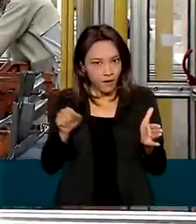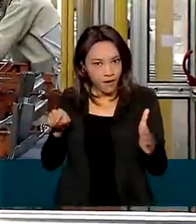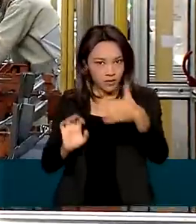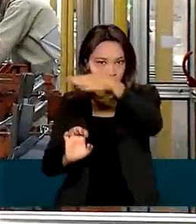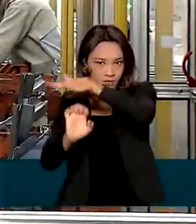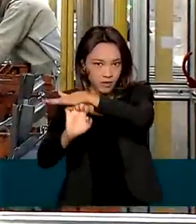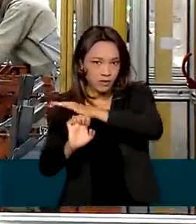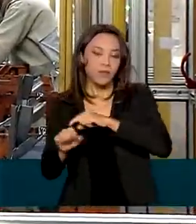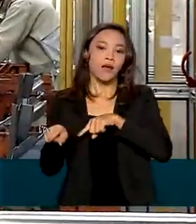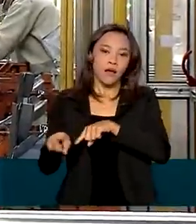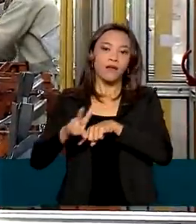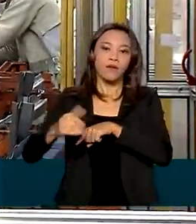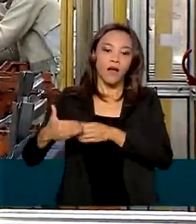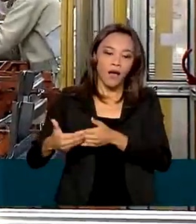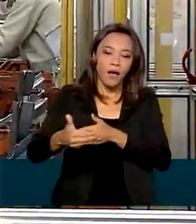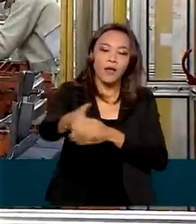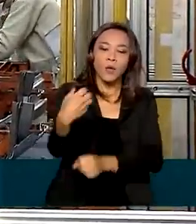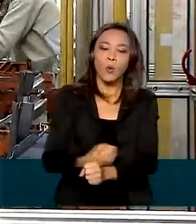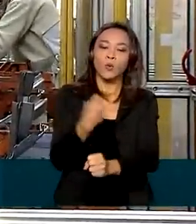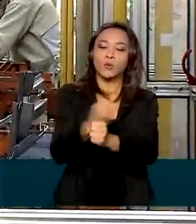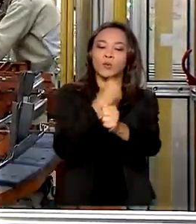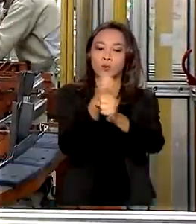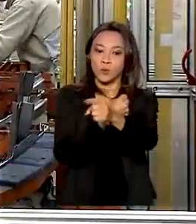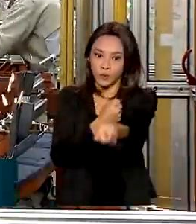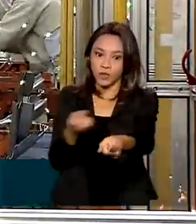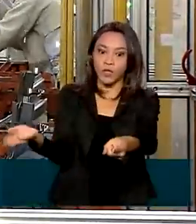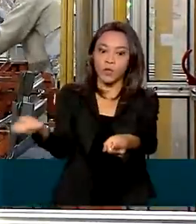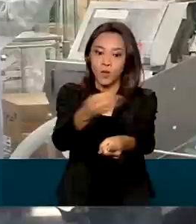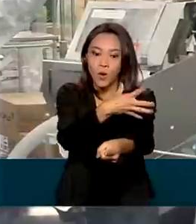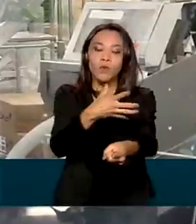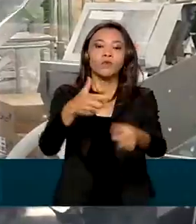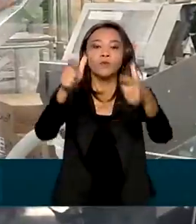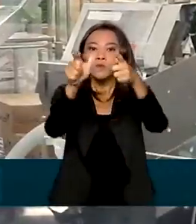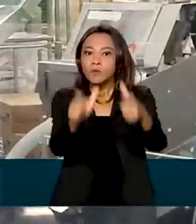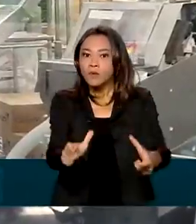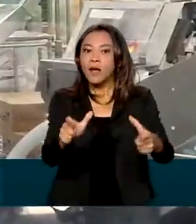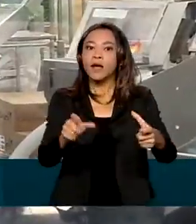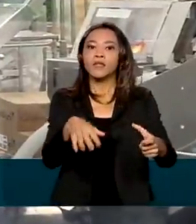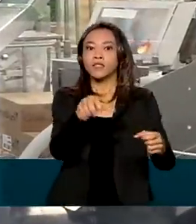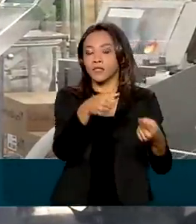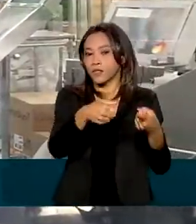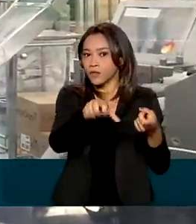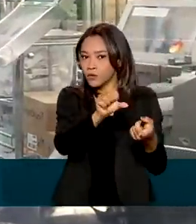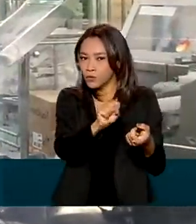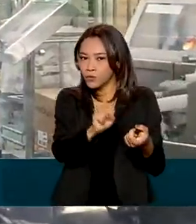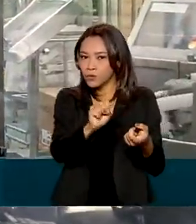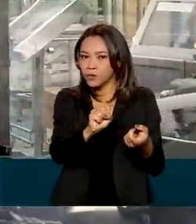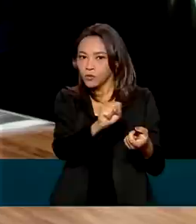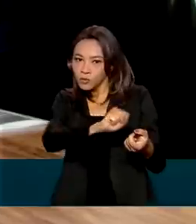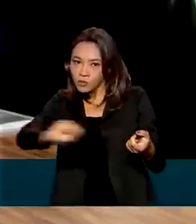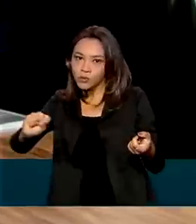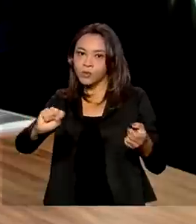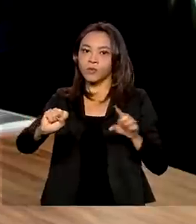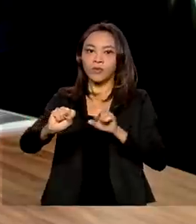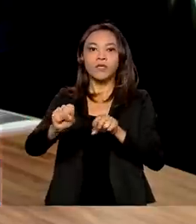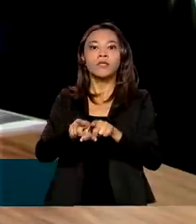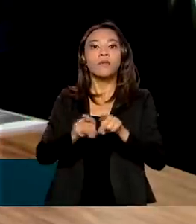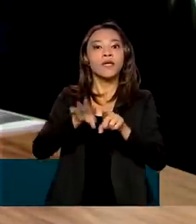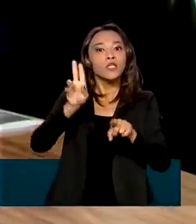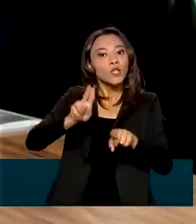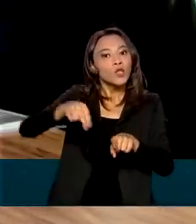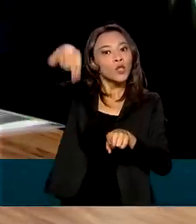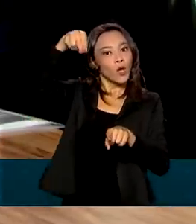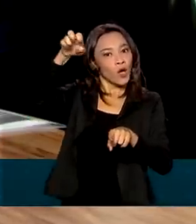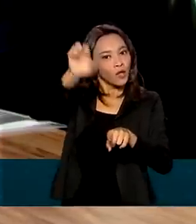companhia também vai construir novos centros de distribuição nas regiões sudeste e nordeste. A expectativa